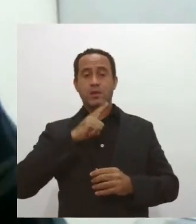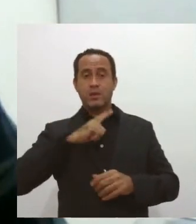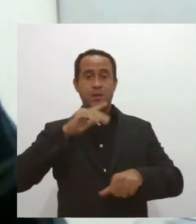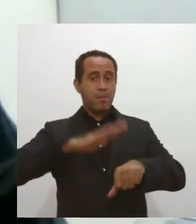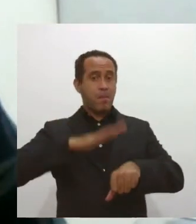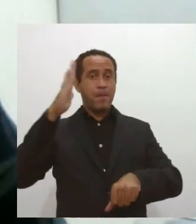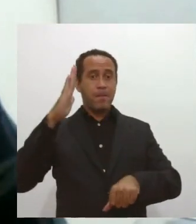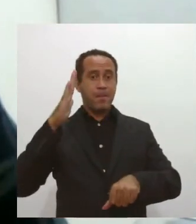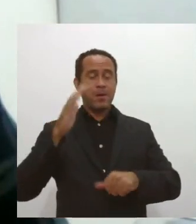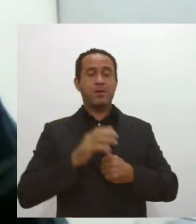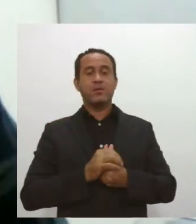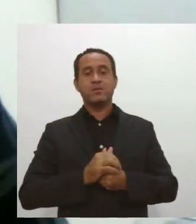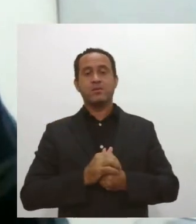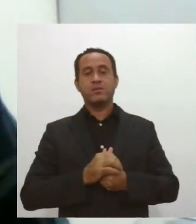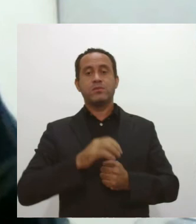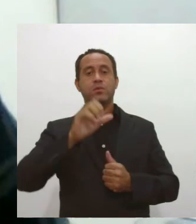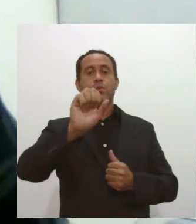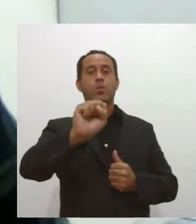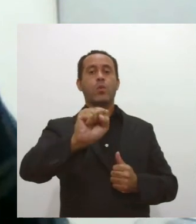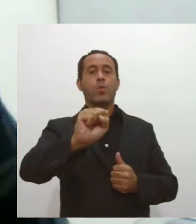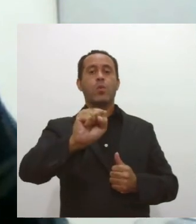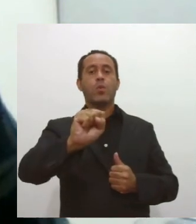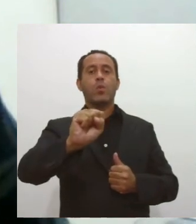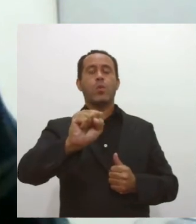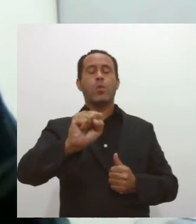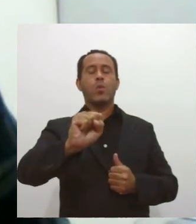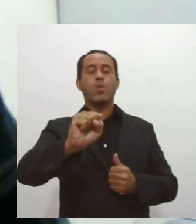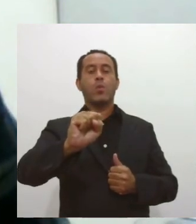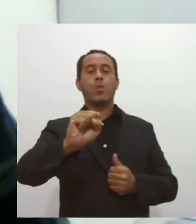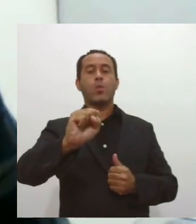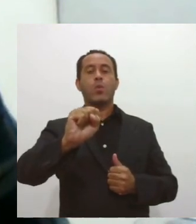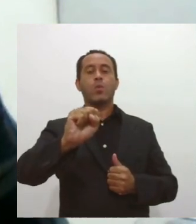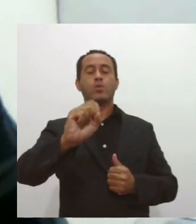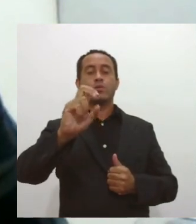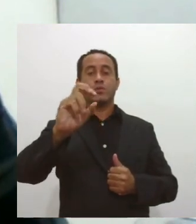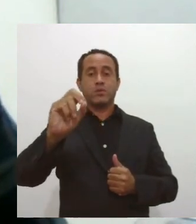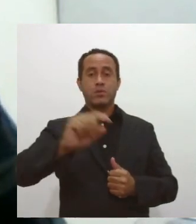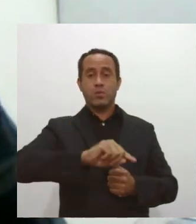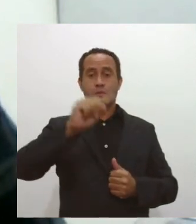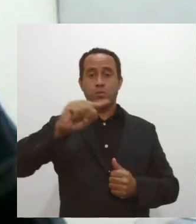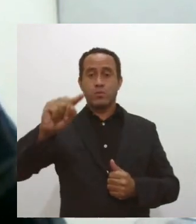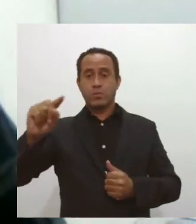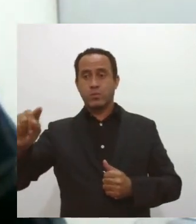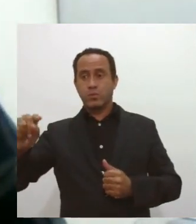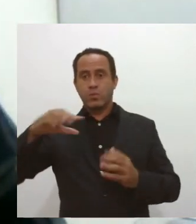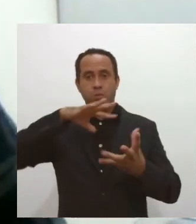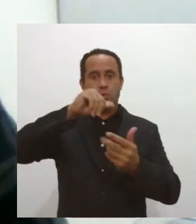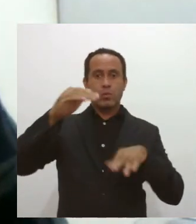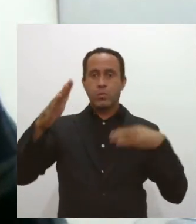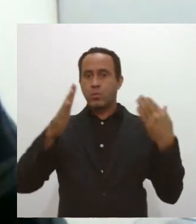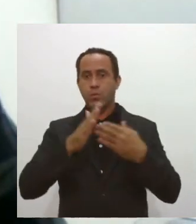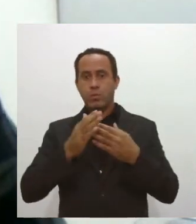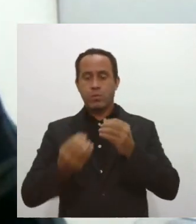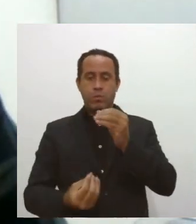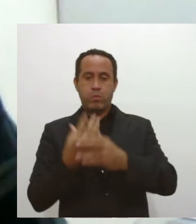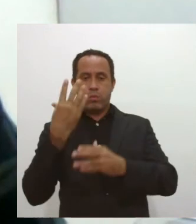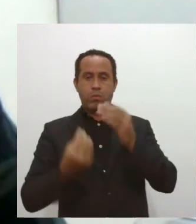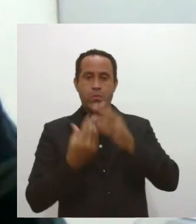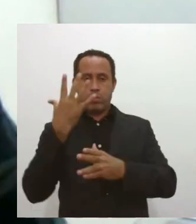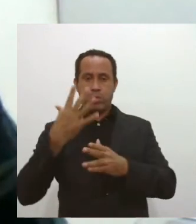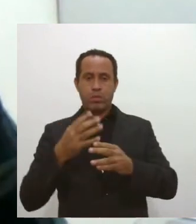800 linhagens de coronavírus circulando no mundo inteiro. Então,